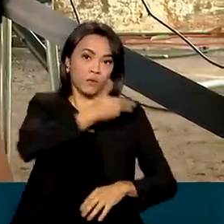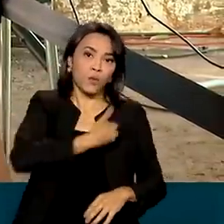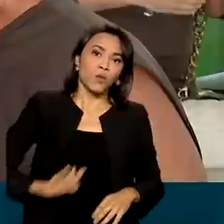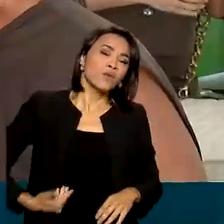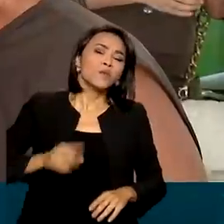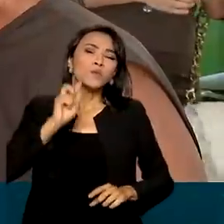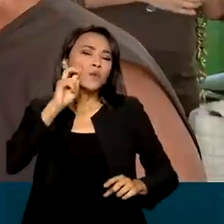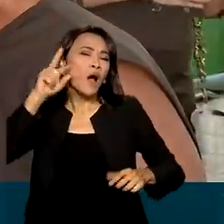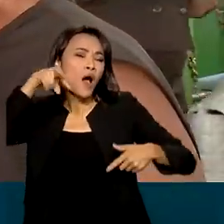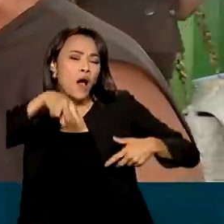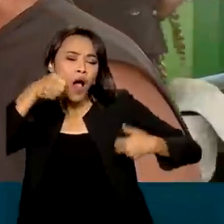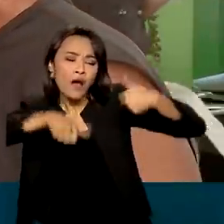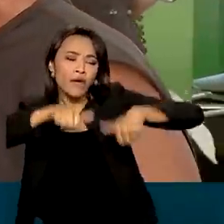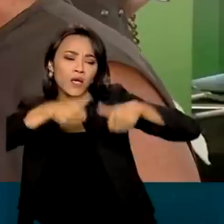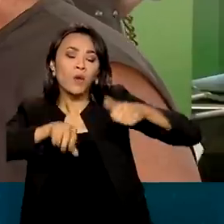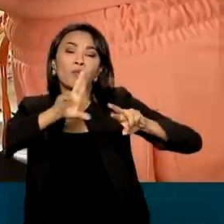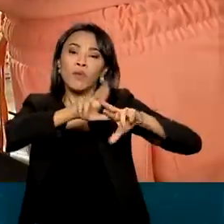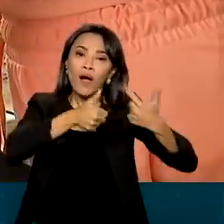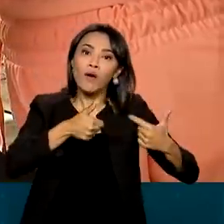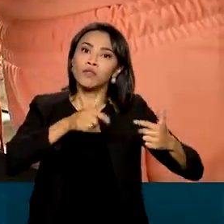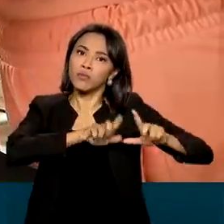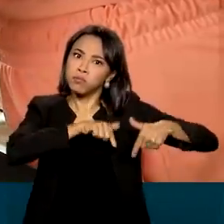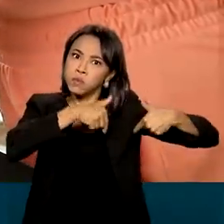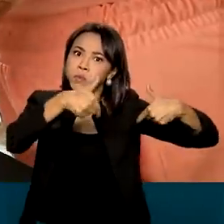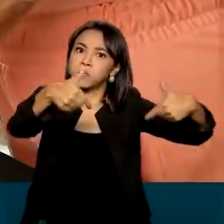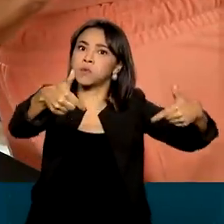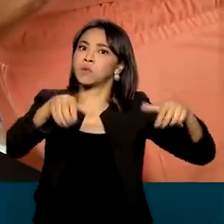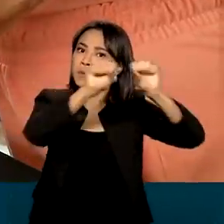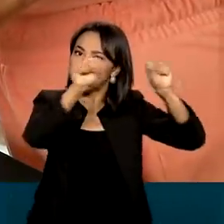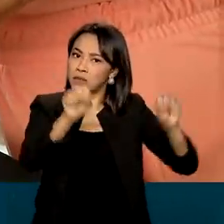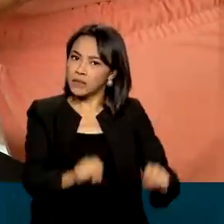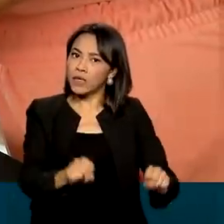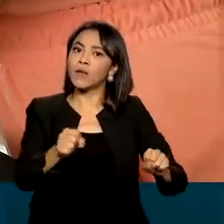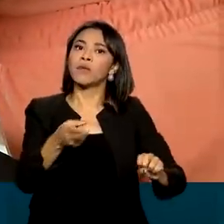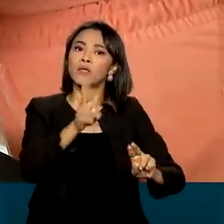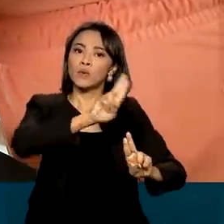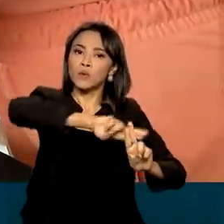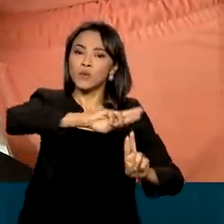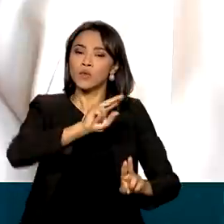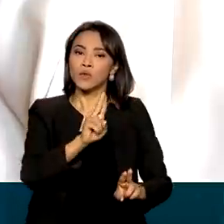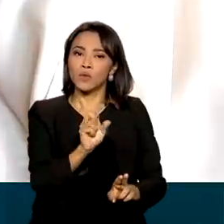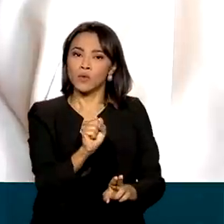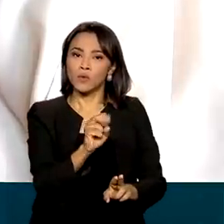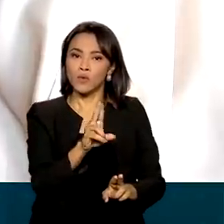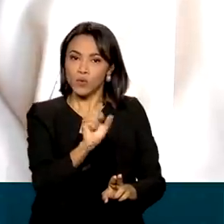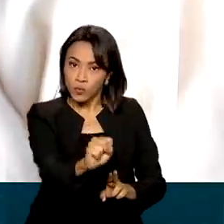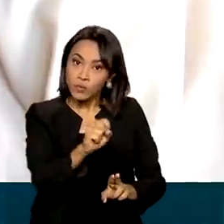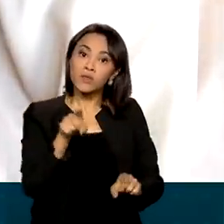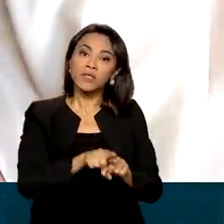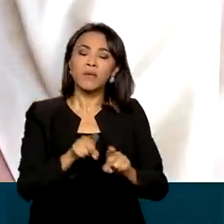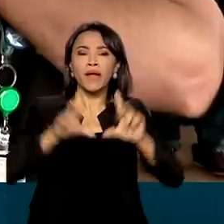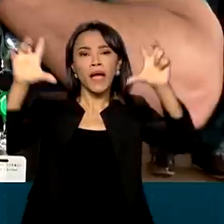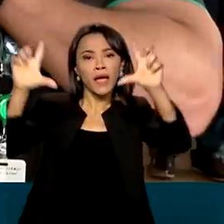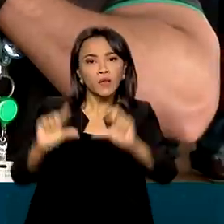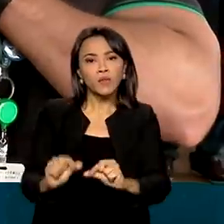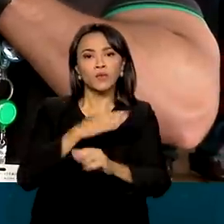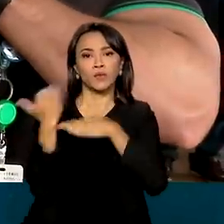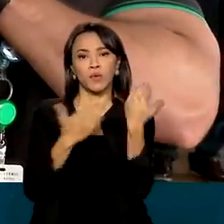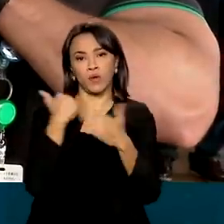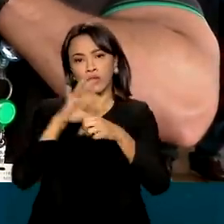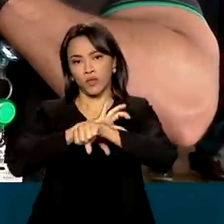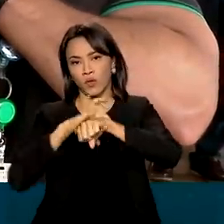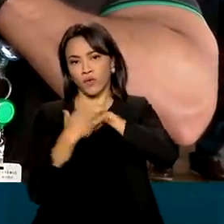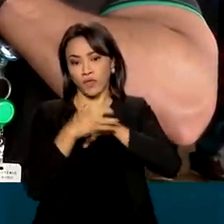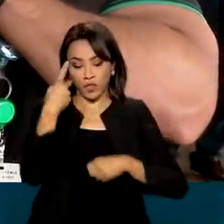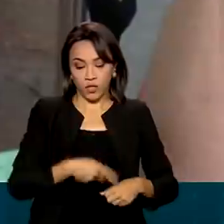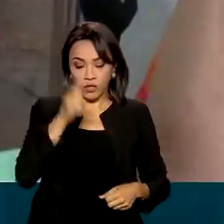capacidade de resposta do SUS e também na redução da letalidade da Covid-19. Segundo o Ministério da Saúde, o Brasil registra